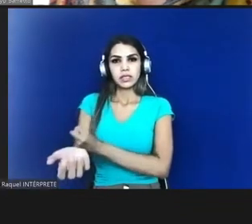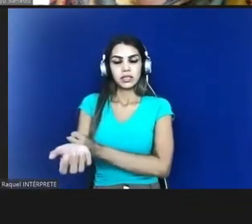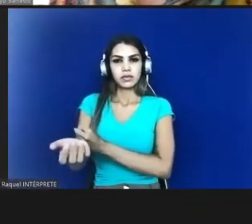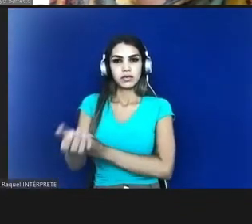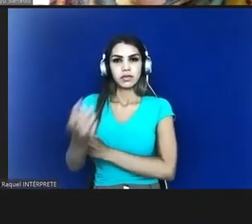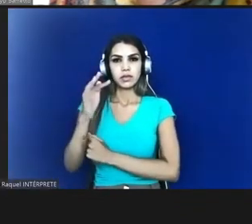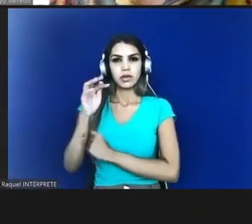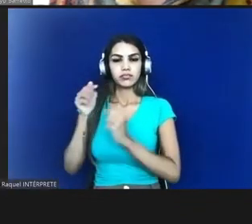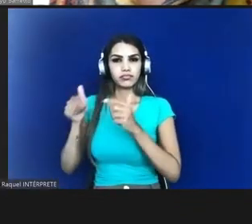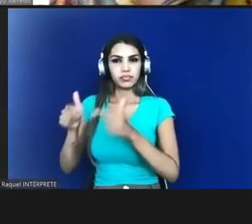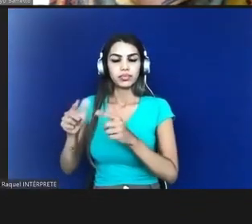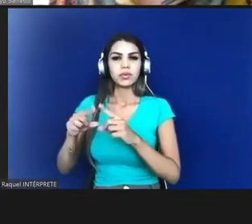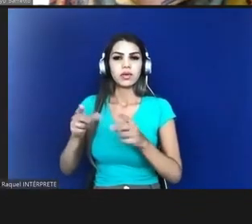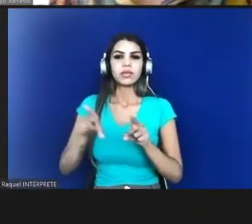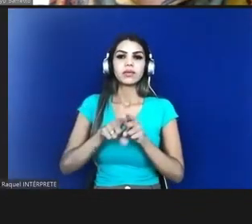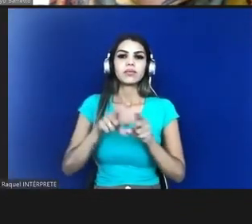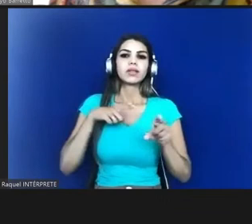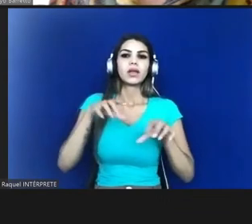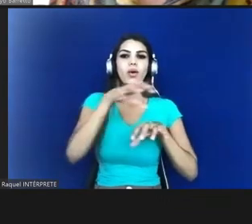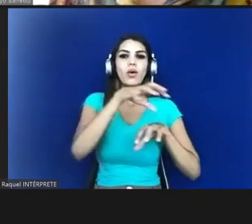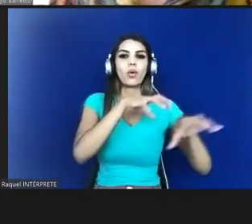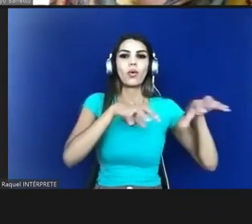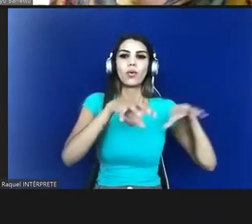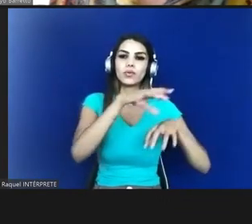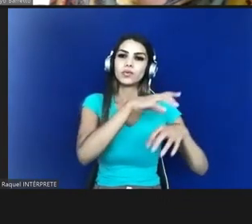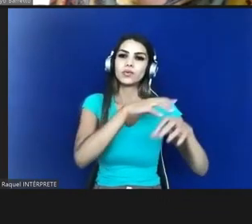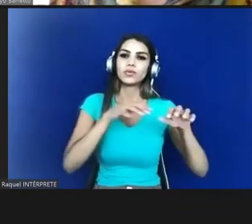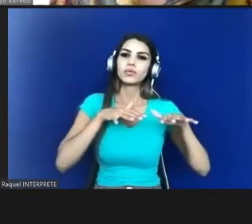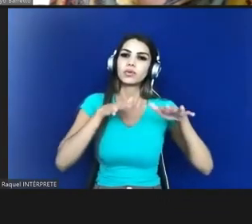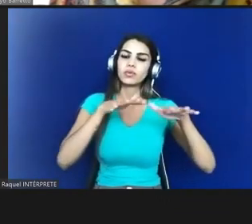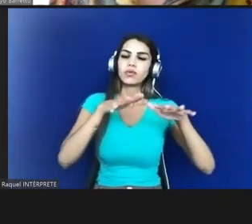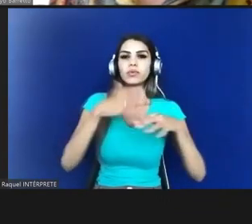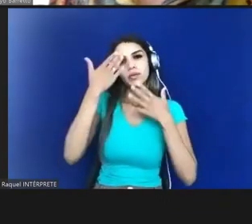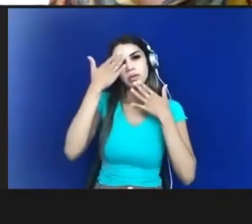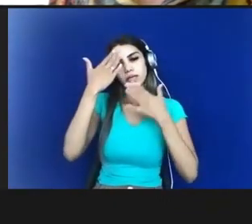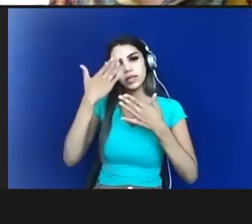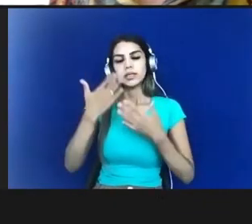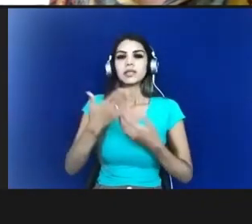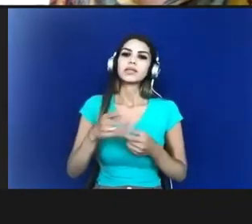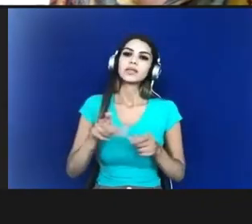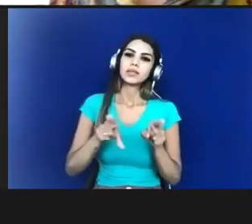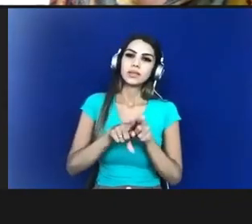com isso eu também agradeço muito obrigada pela participação e obrigada aos colegas